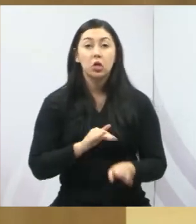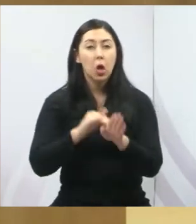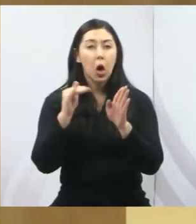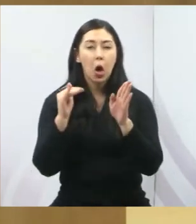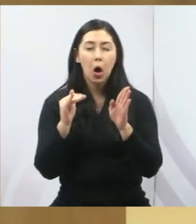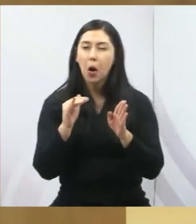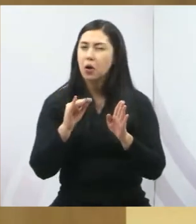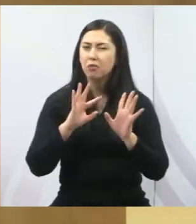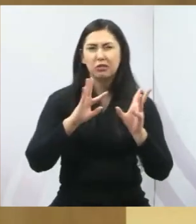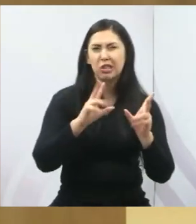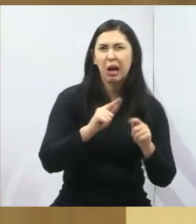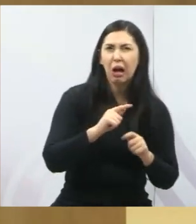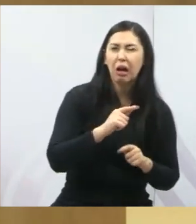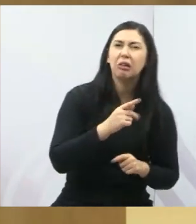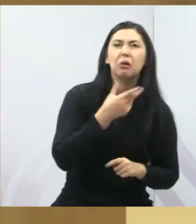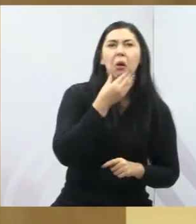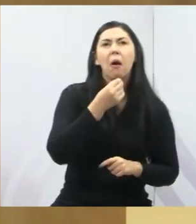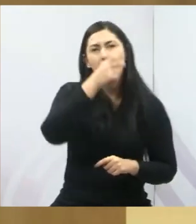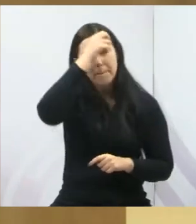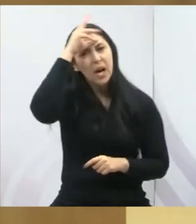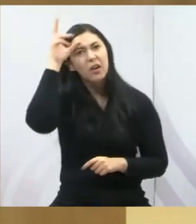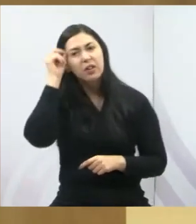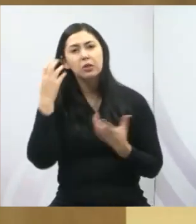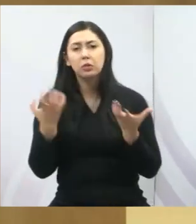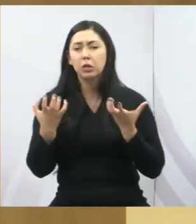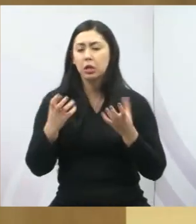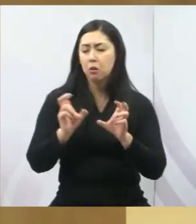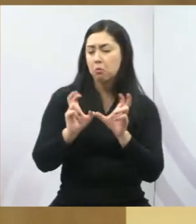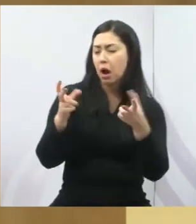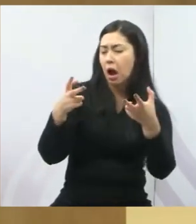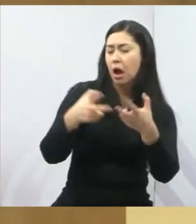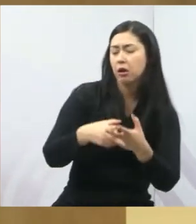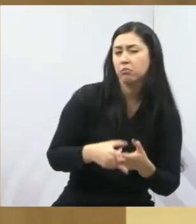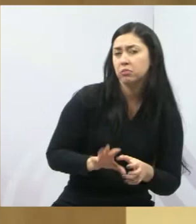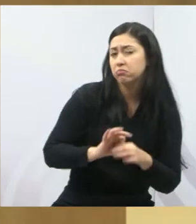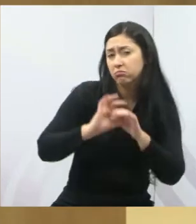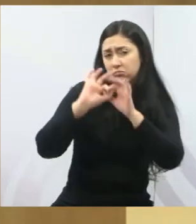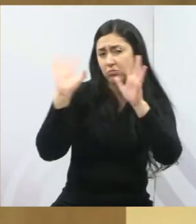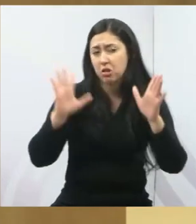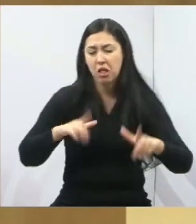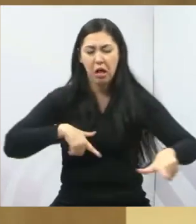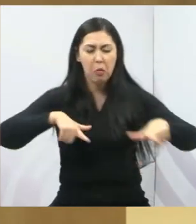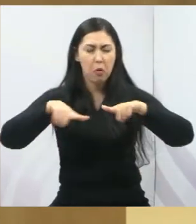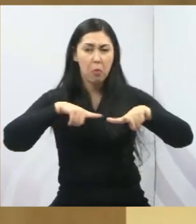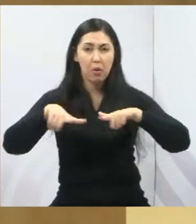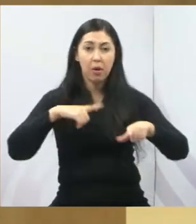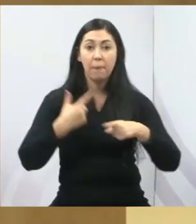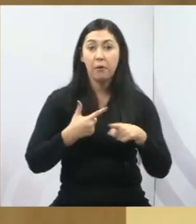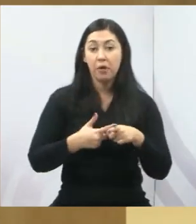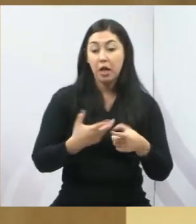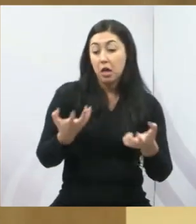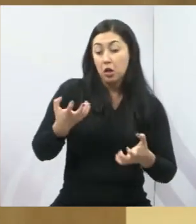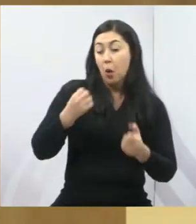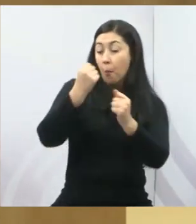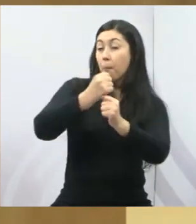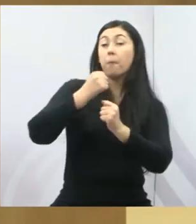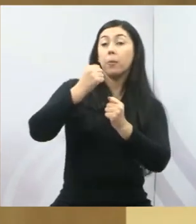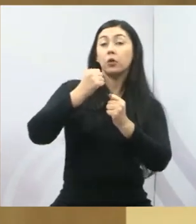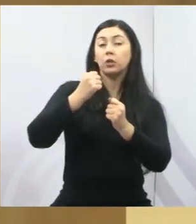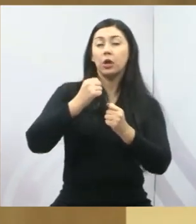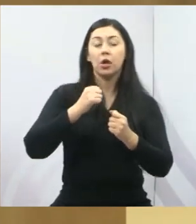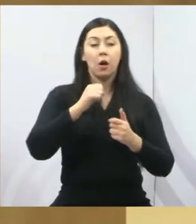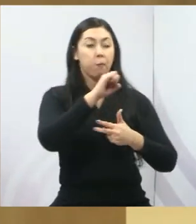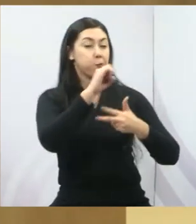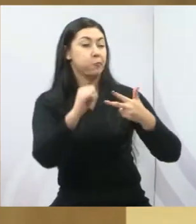gostaria de ter uma câmara independente, atuante, porque a ideia não é a disputa do poder pelo poder, mas a ideia